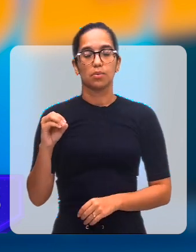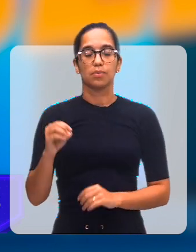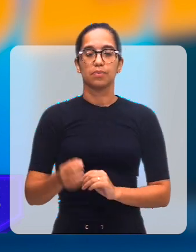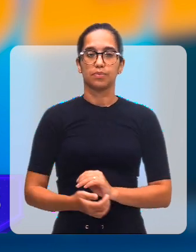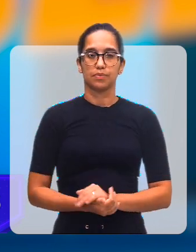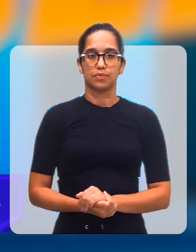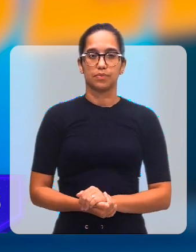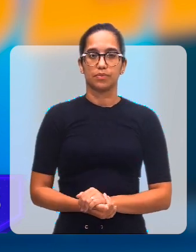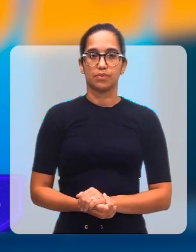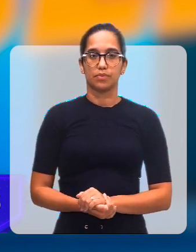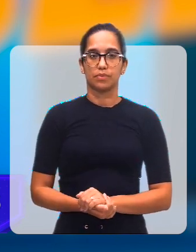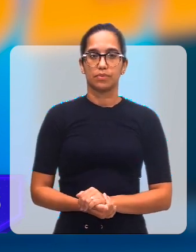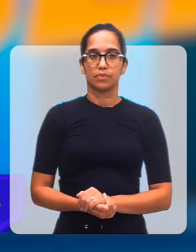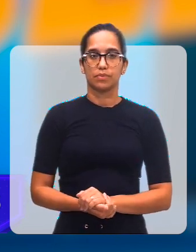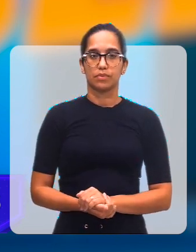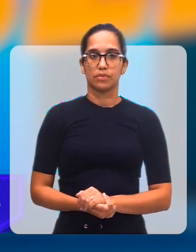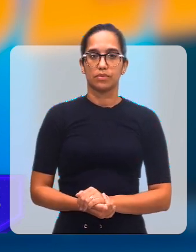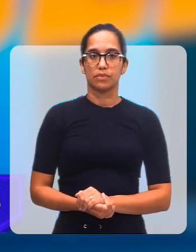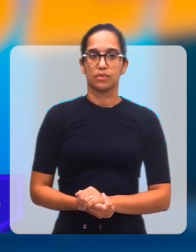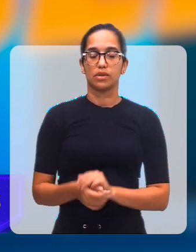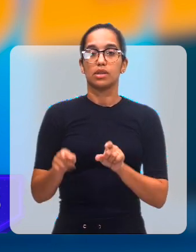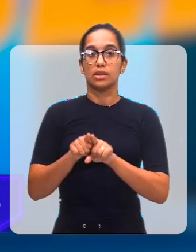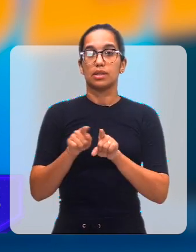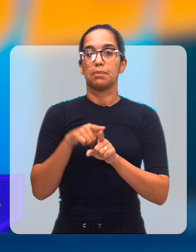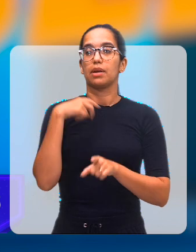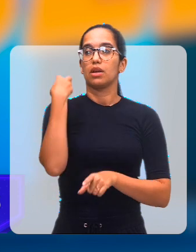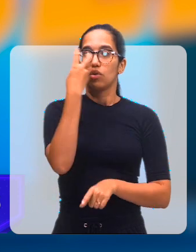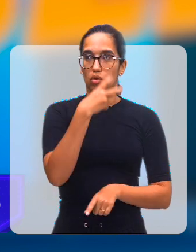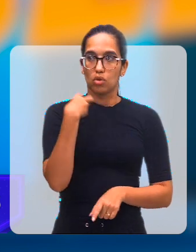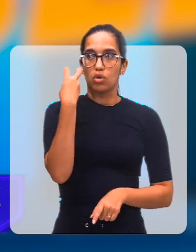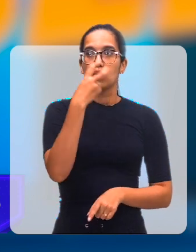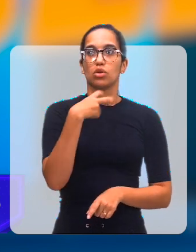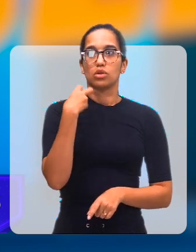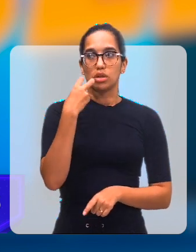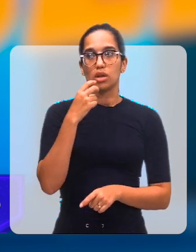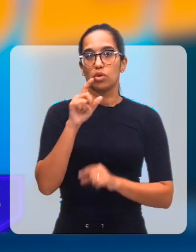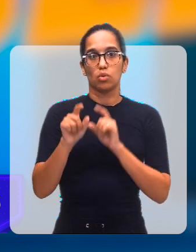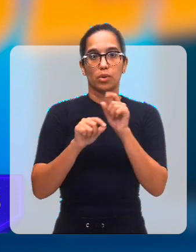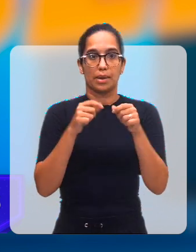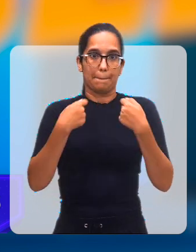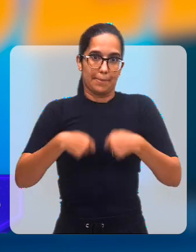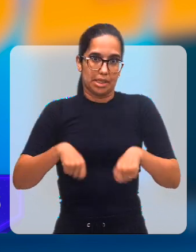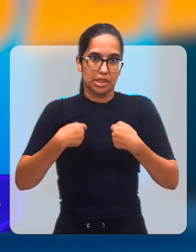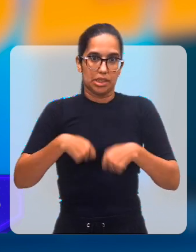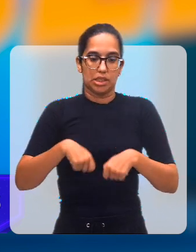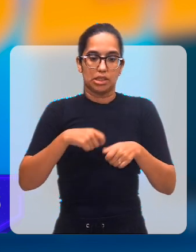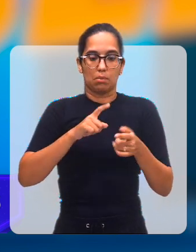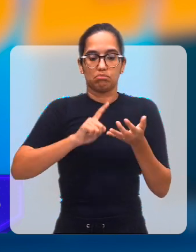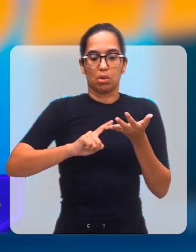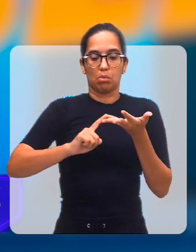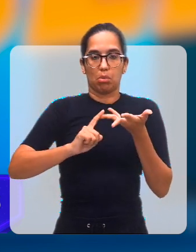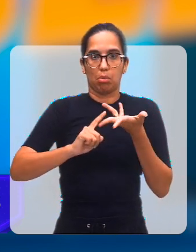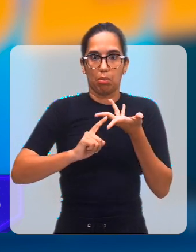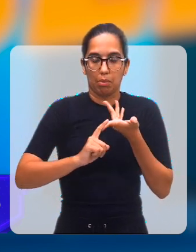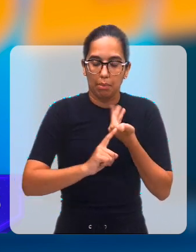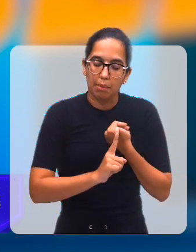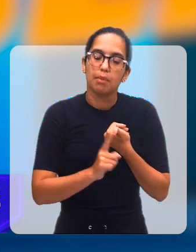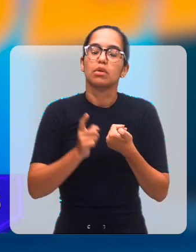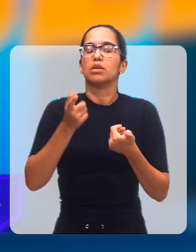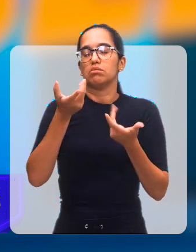ocupacional e fonoaudiológico conforme a necessidade.